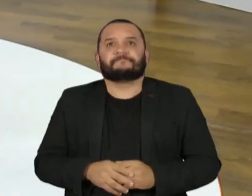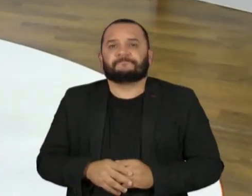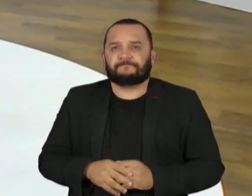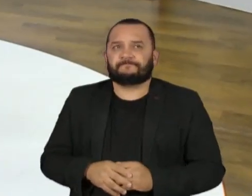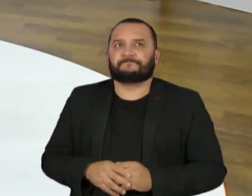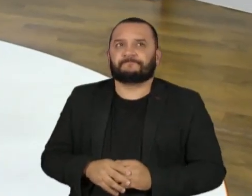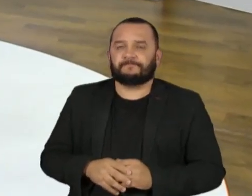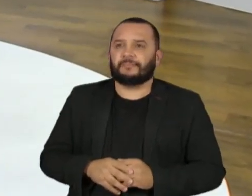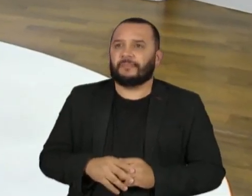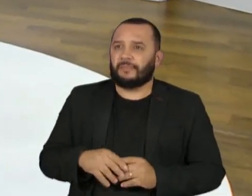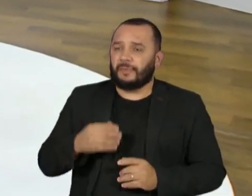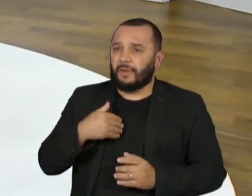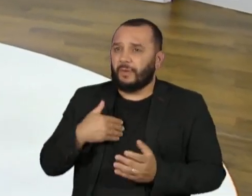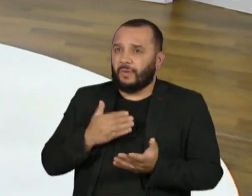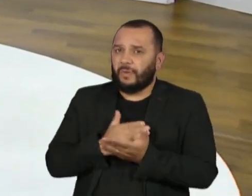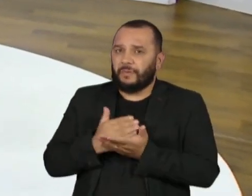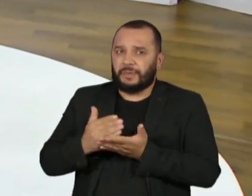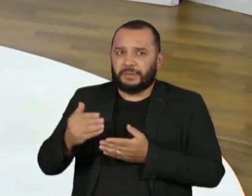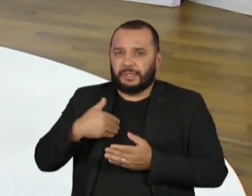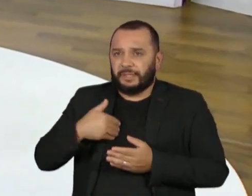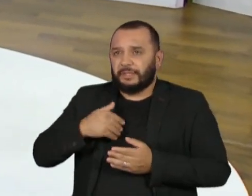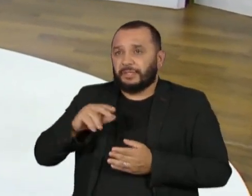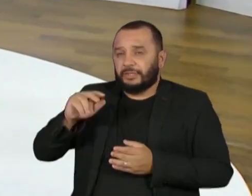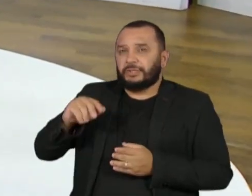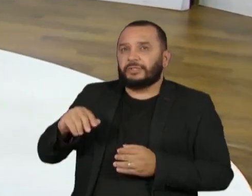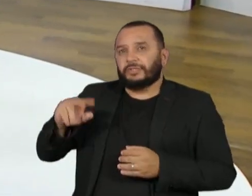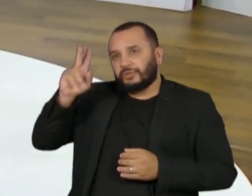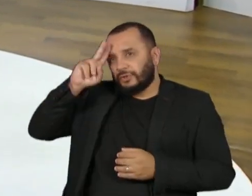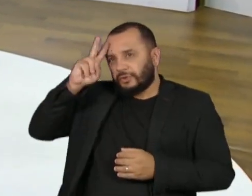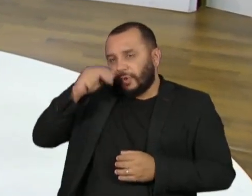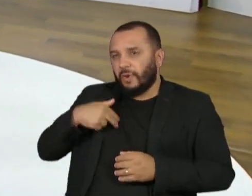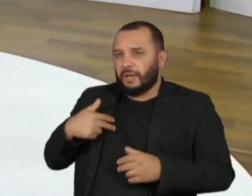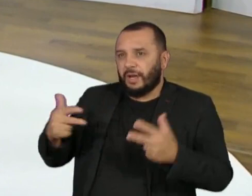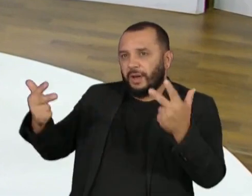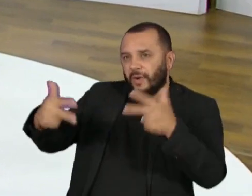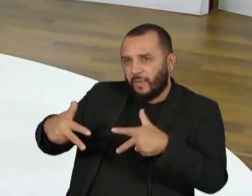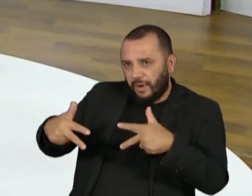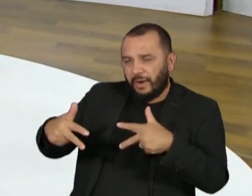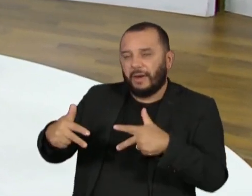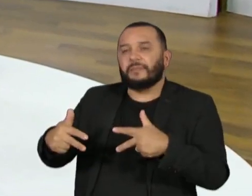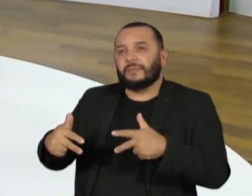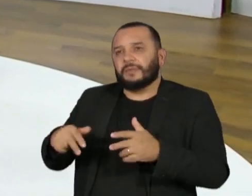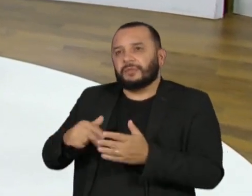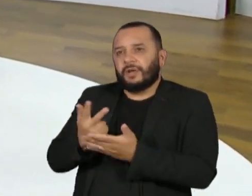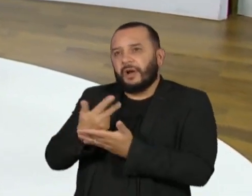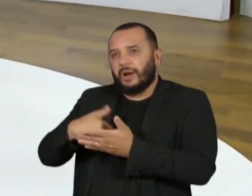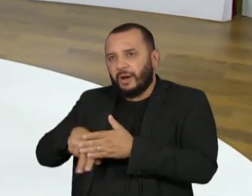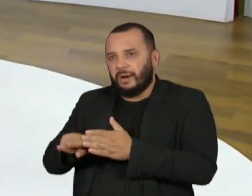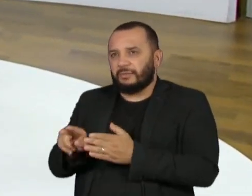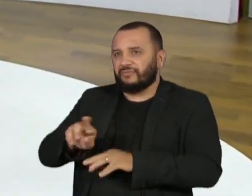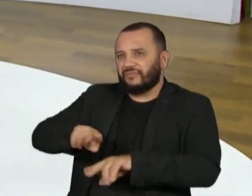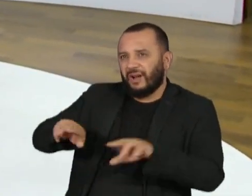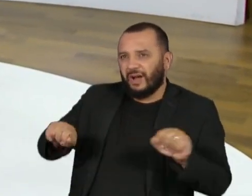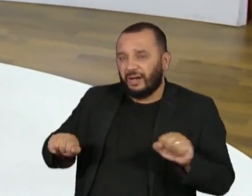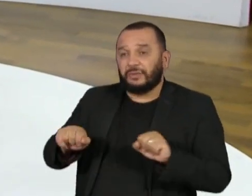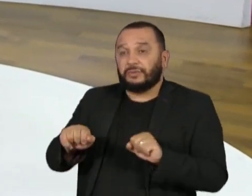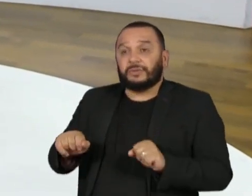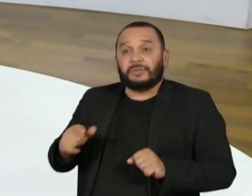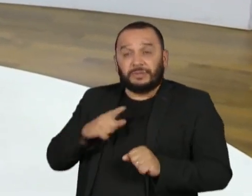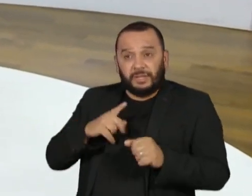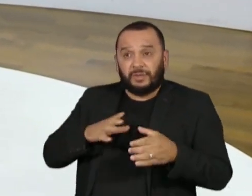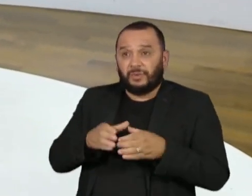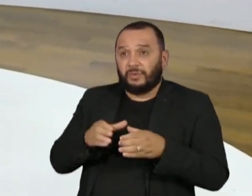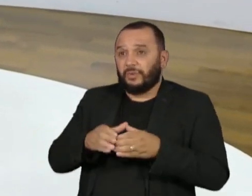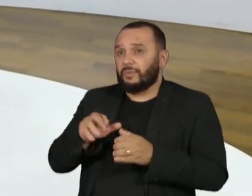comecei a ressignificar a minha história com hip hop, rap e músicas urbanas desde o Remonta e acho que a grande